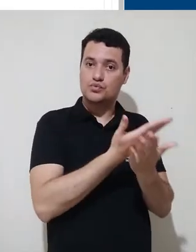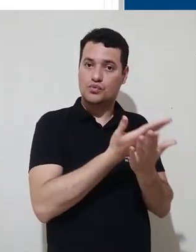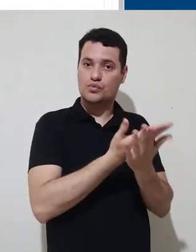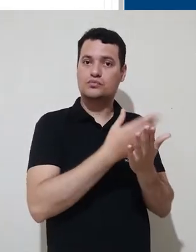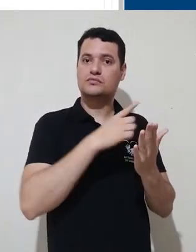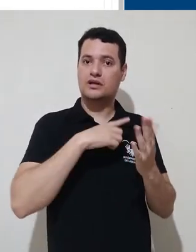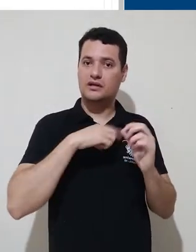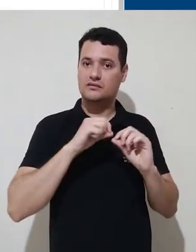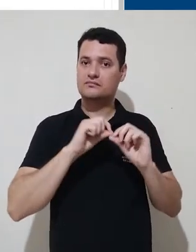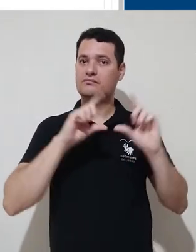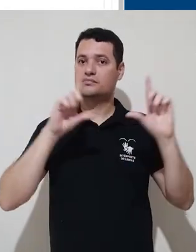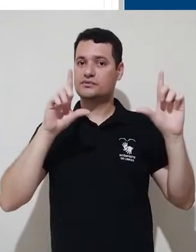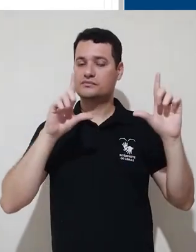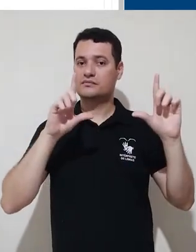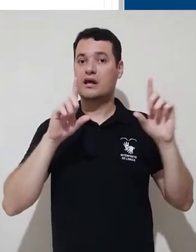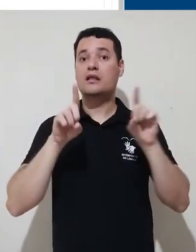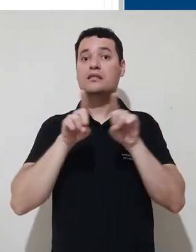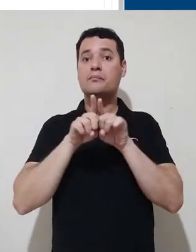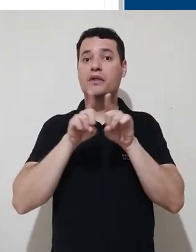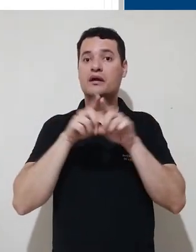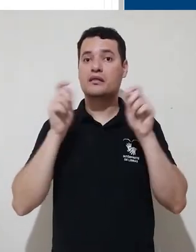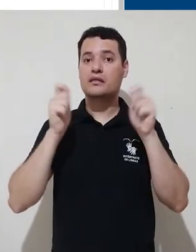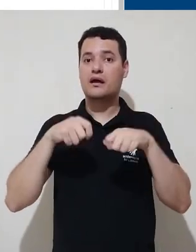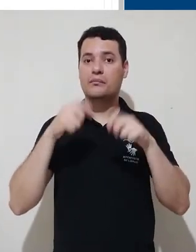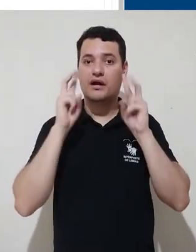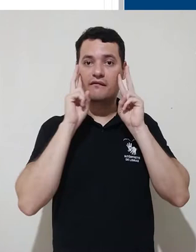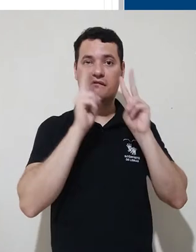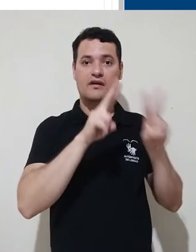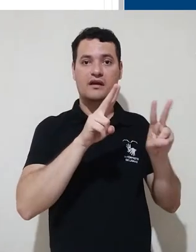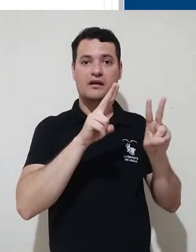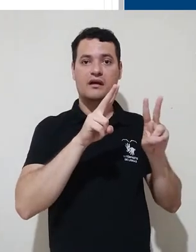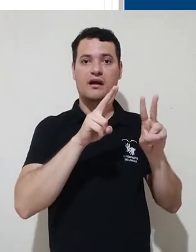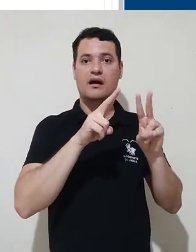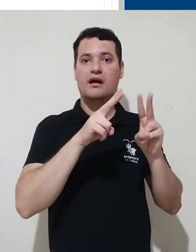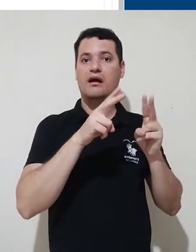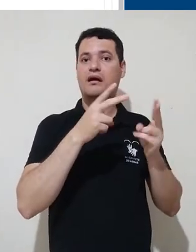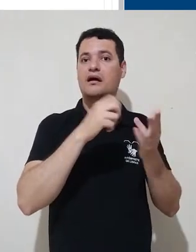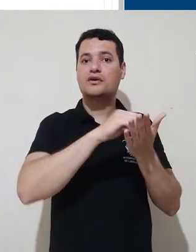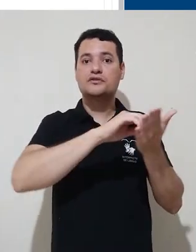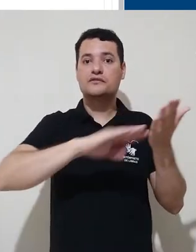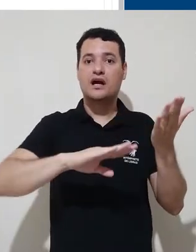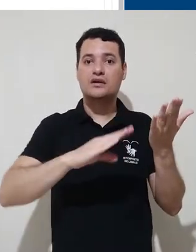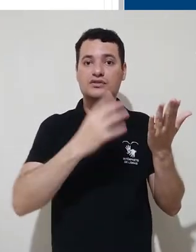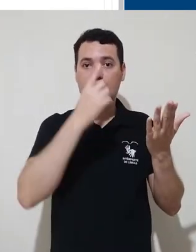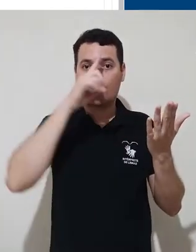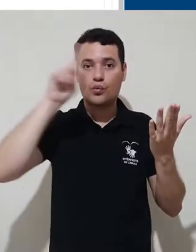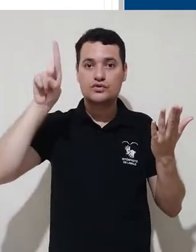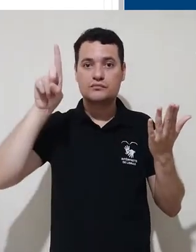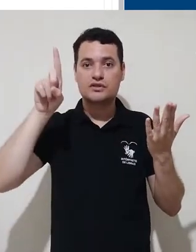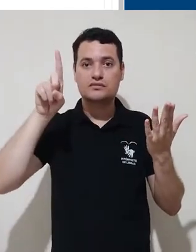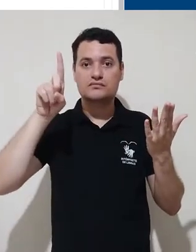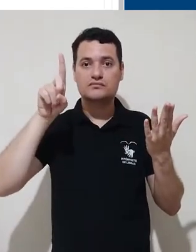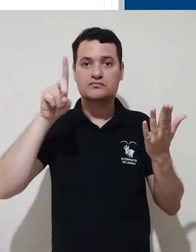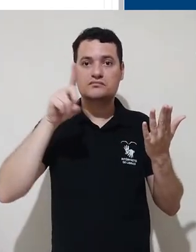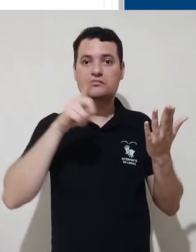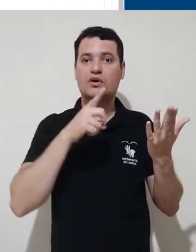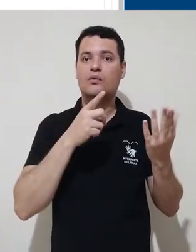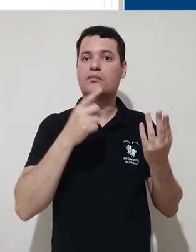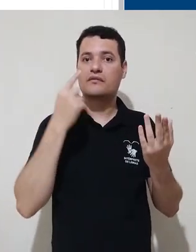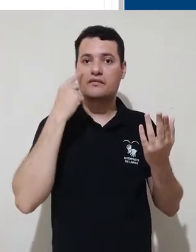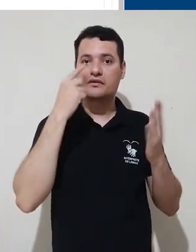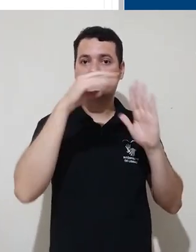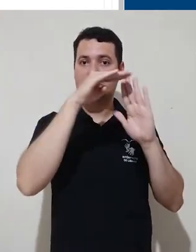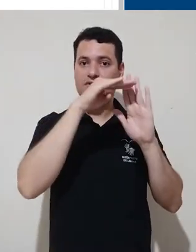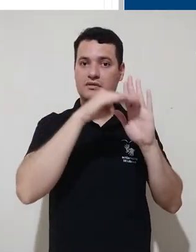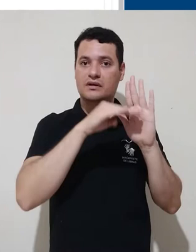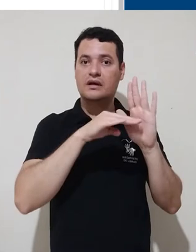inserido. Também é possível ver dados como últimas atividades, acesso ao site, de acesso ao